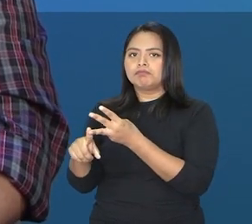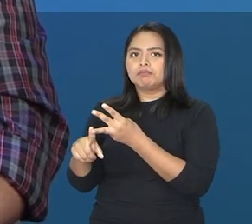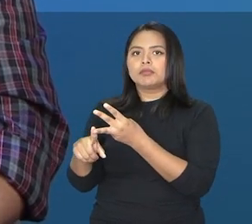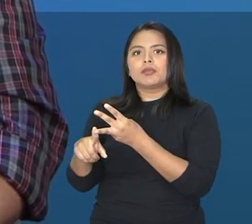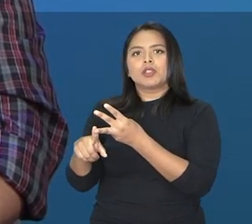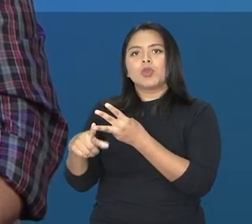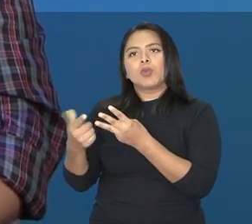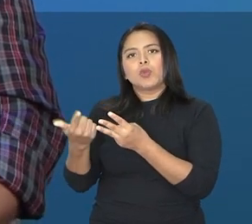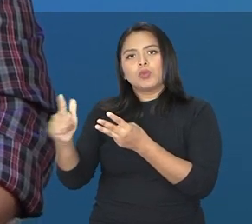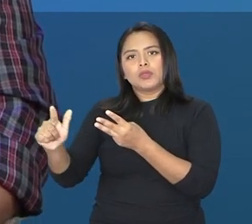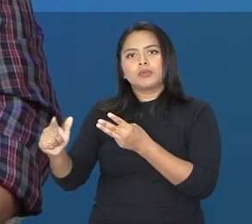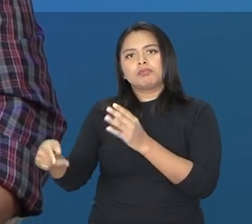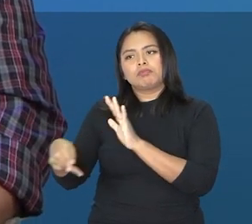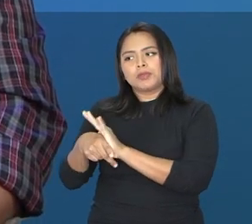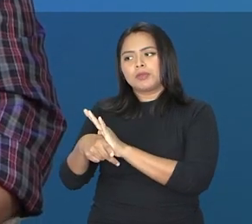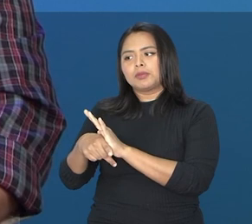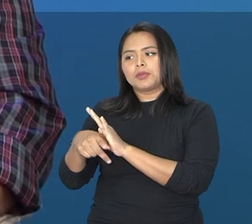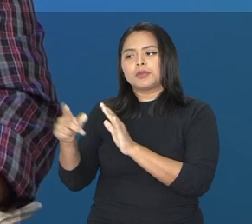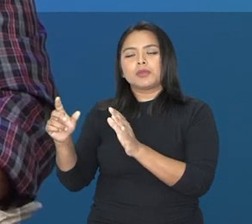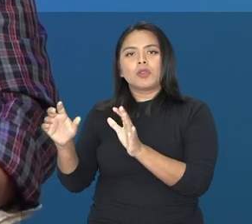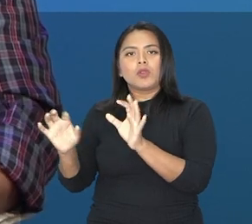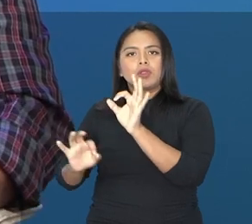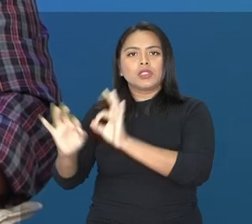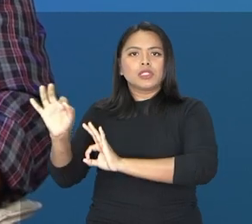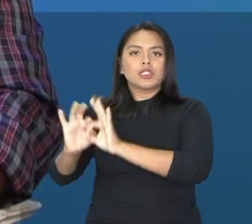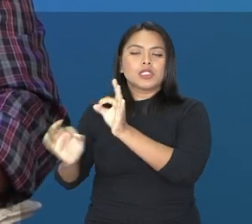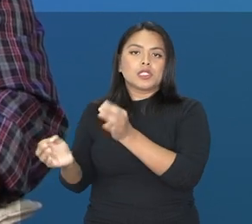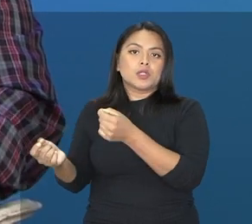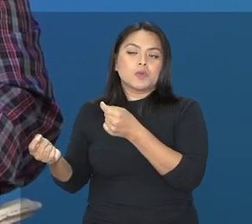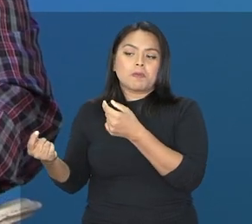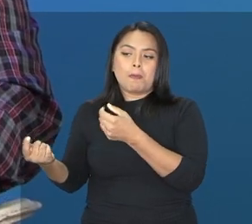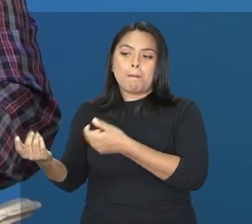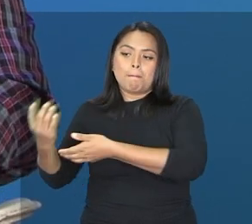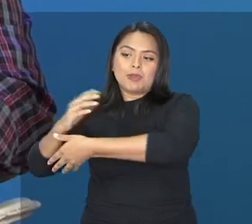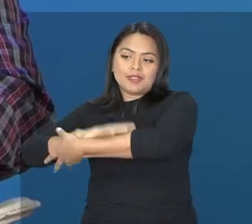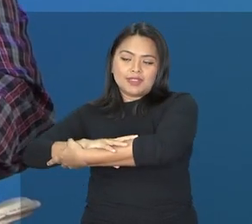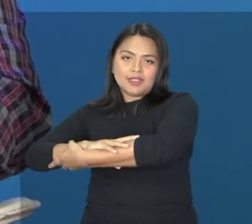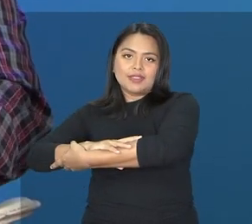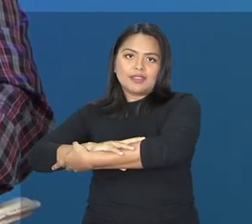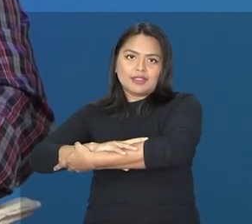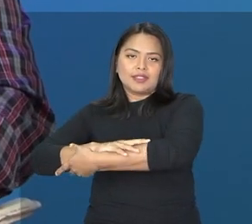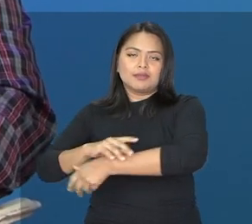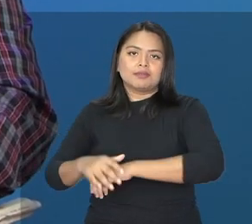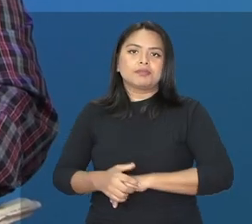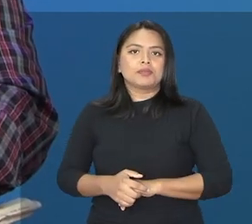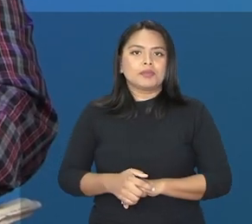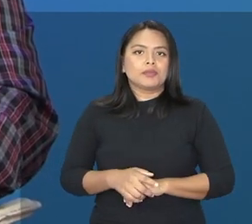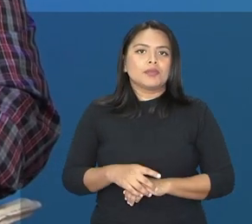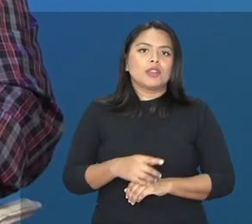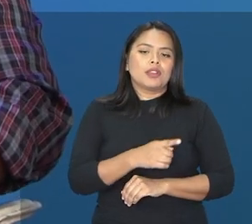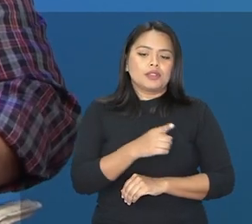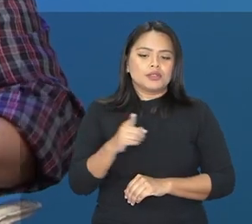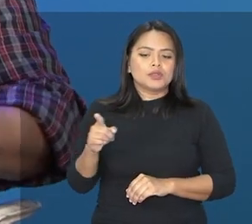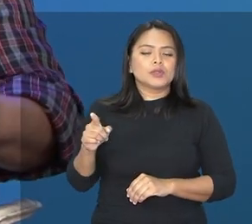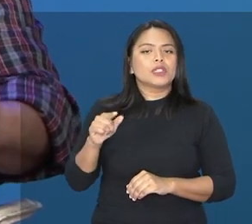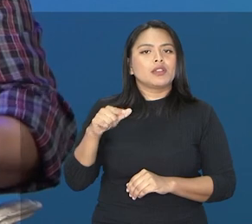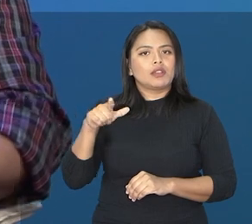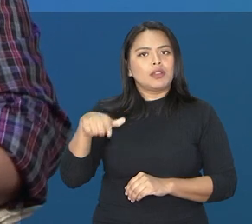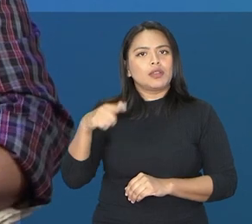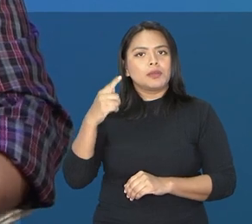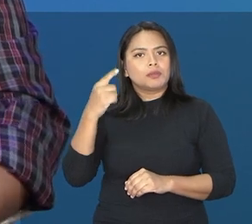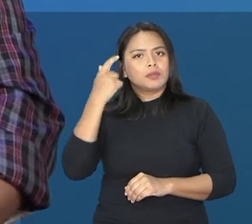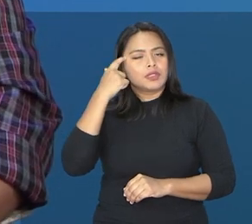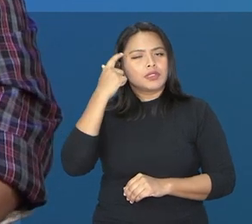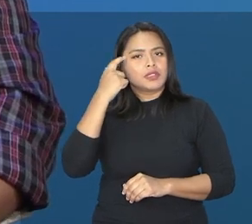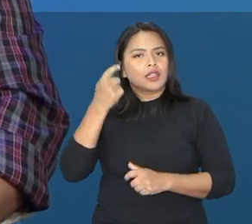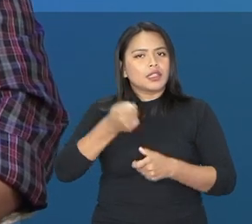captação de parcerias, essas unidades são responsáveis administrativamente, né, para que o centro